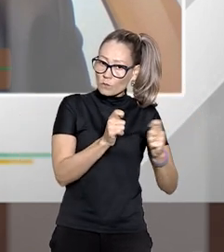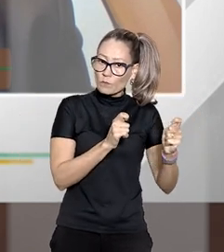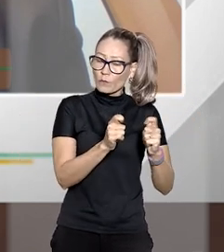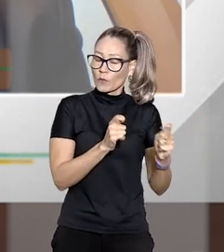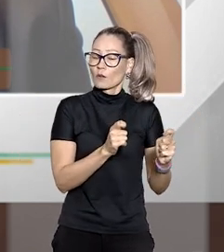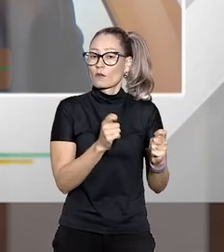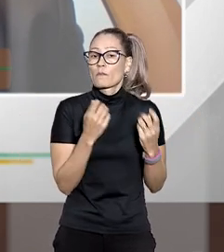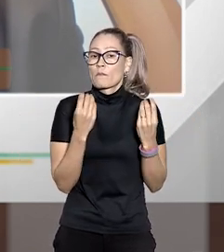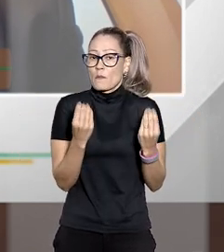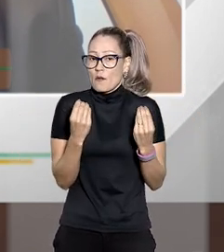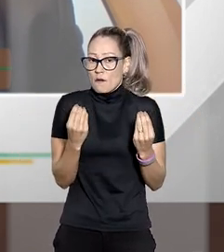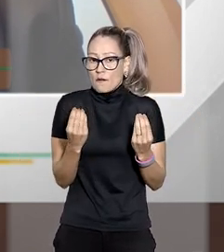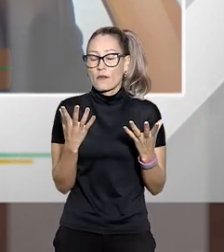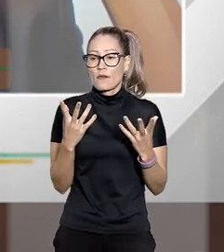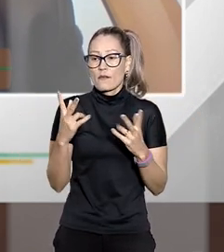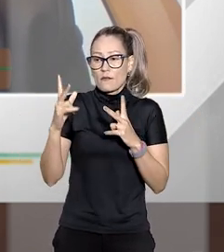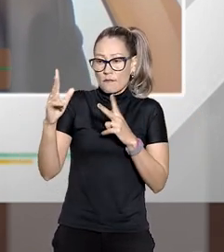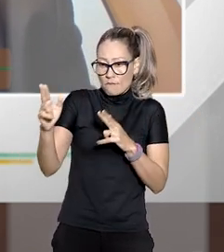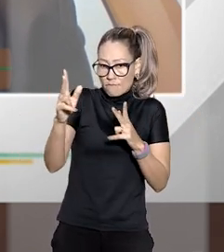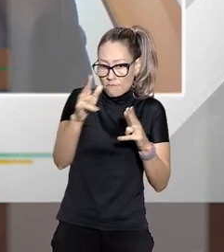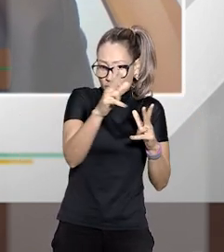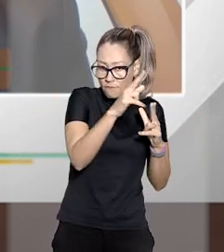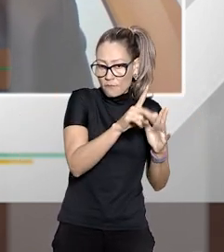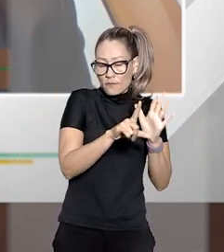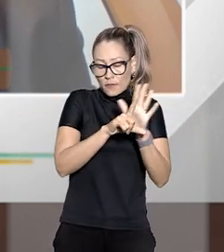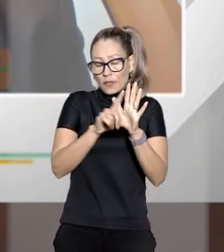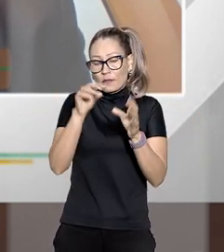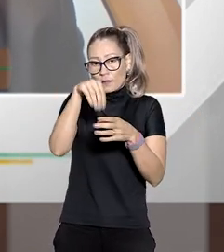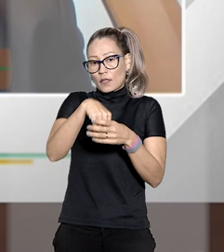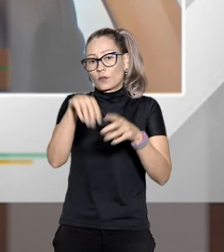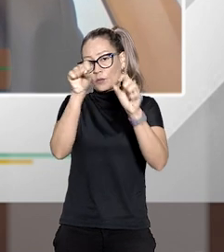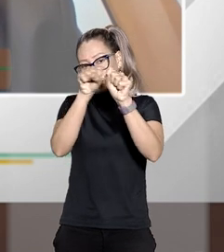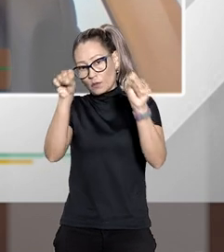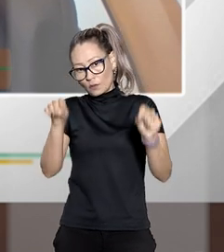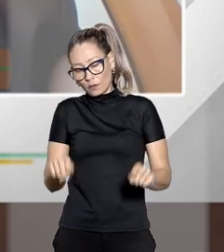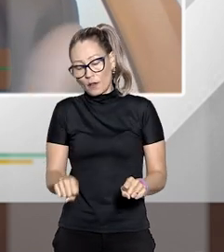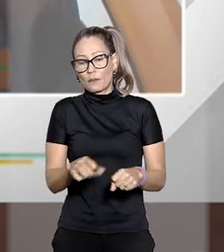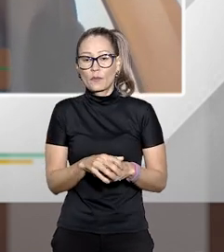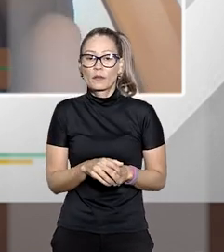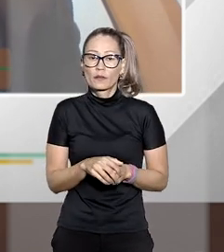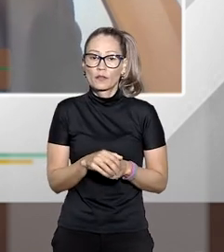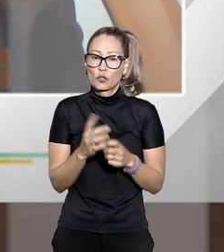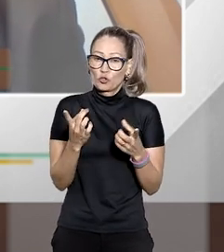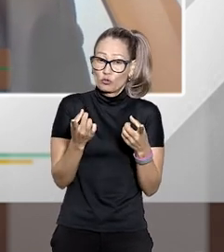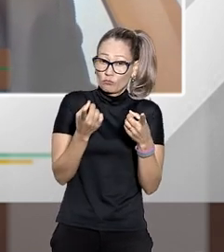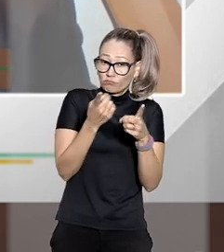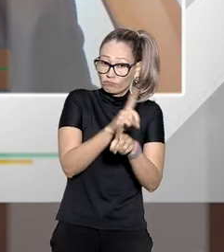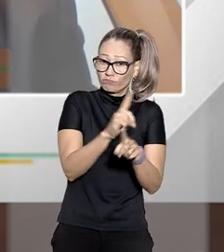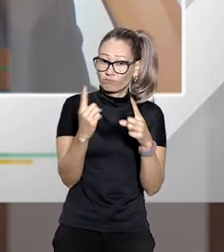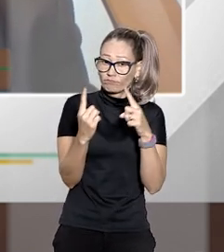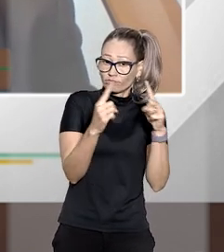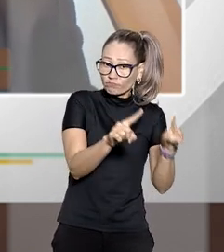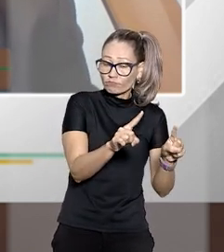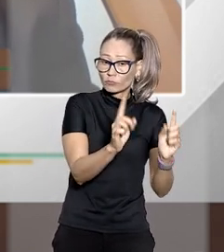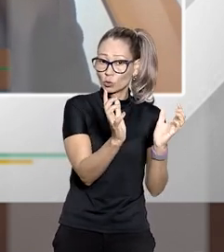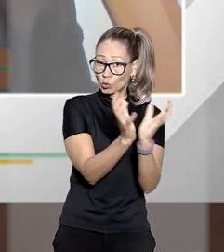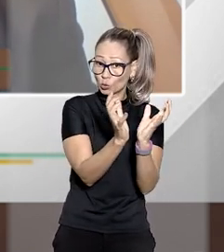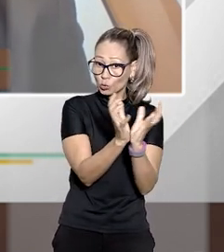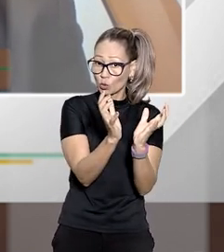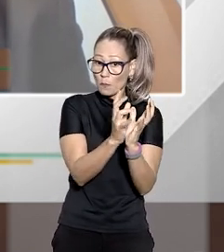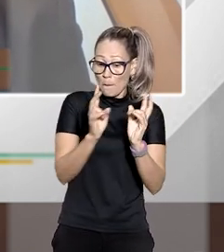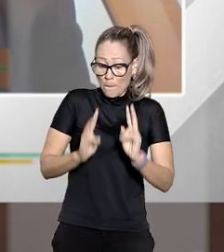uniformização seja dentro do próprio sistema quando a divergência é entre turmas